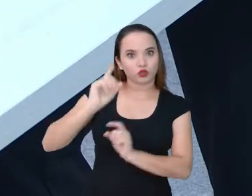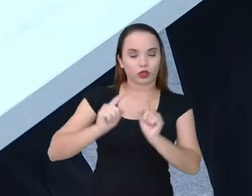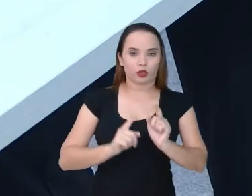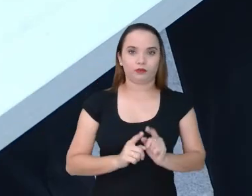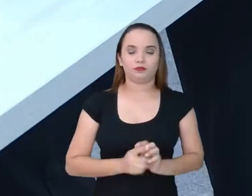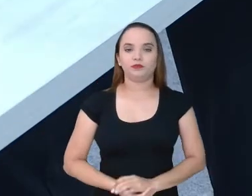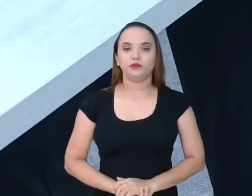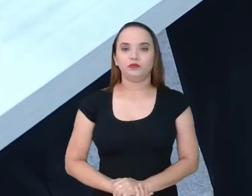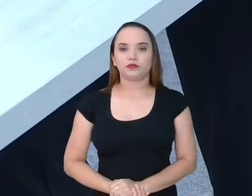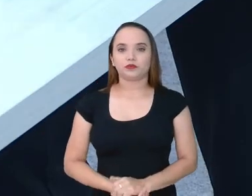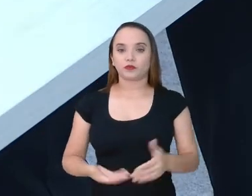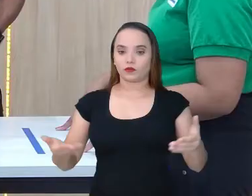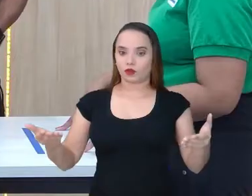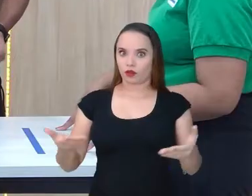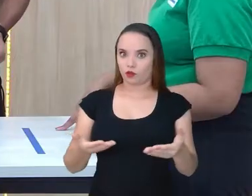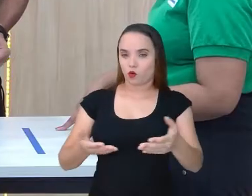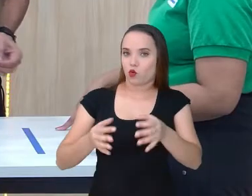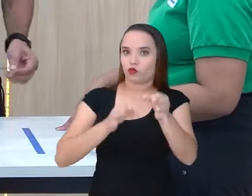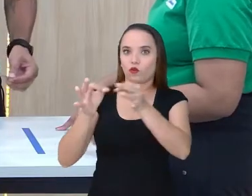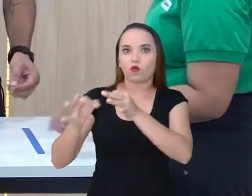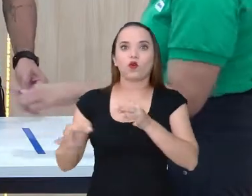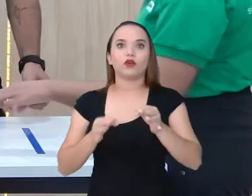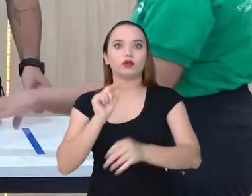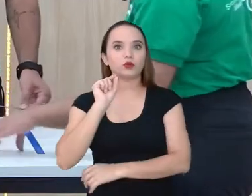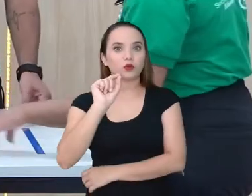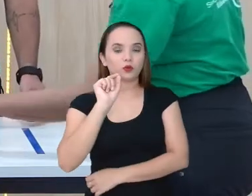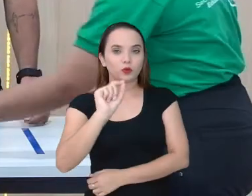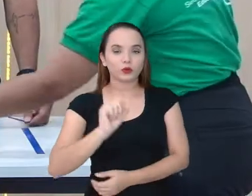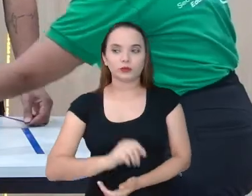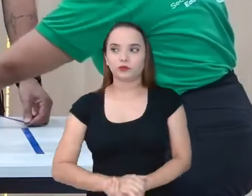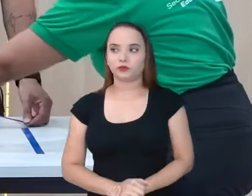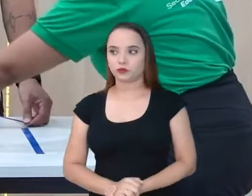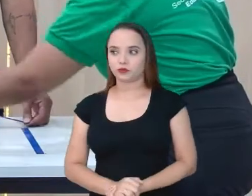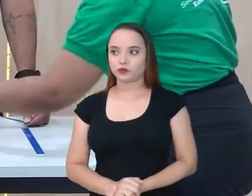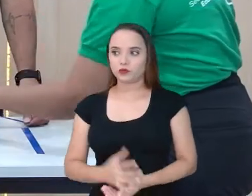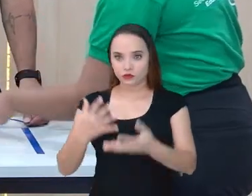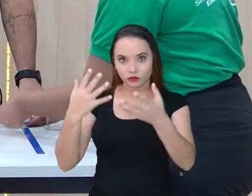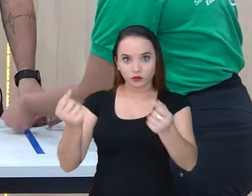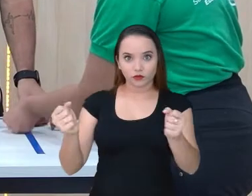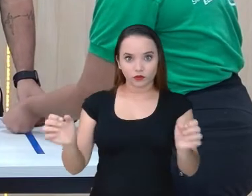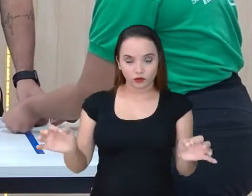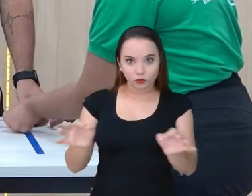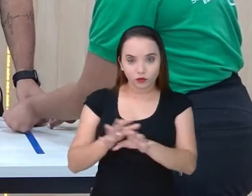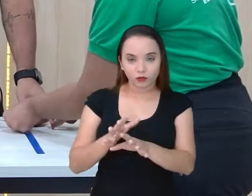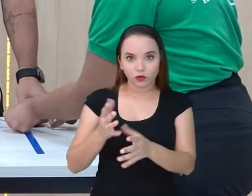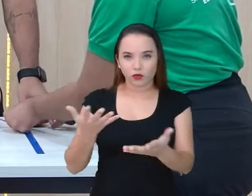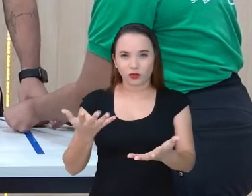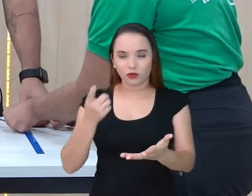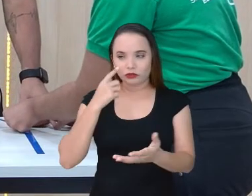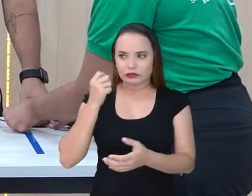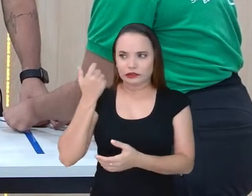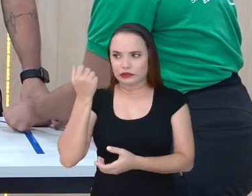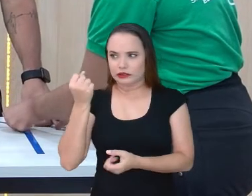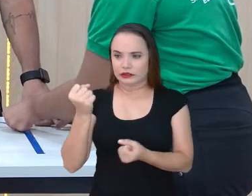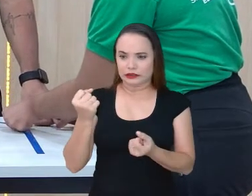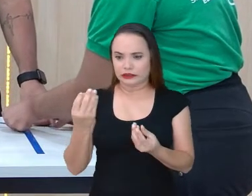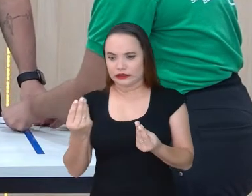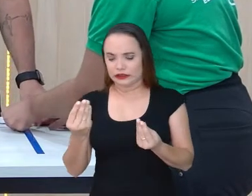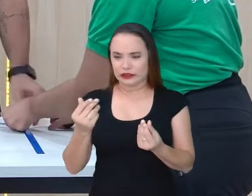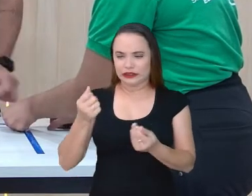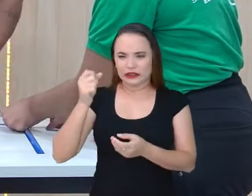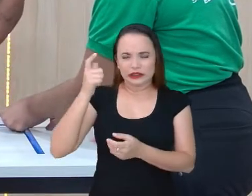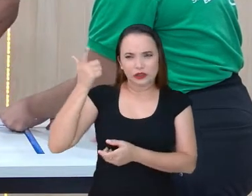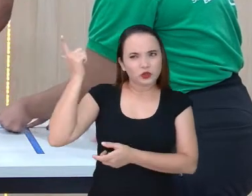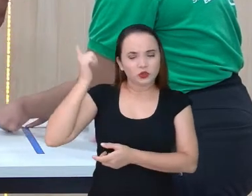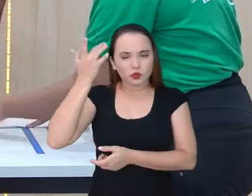tá? Então, agora a gente vai montar... Como é que vai fazer? Vamos fechar logo aqui. Eu não sei nem se dá, né? Se vai dar é a contada de